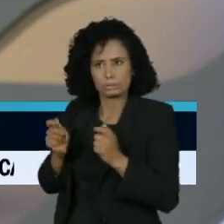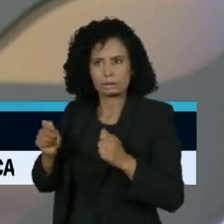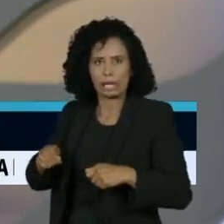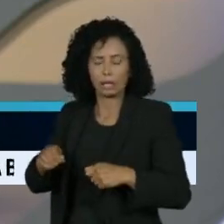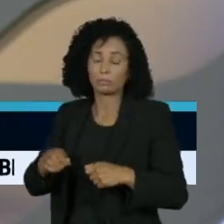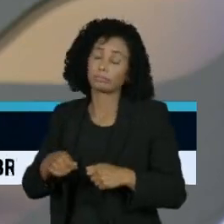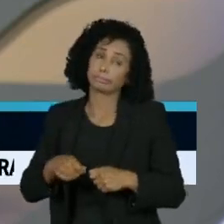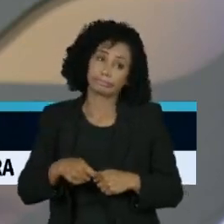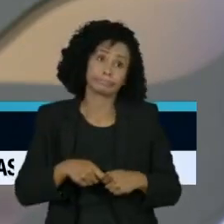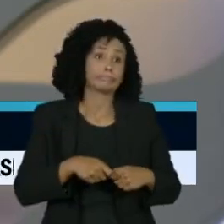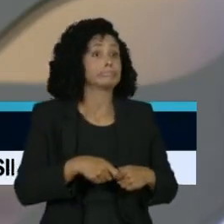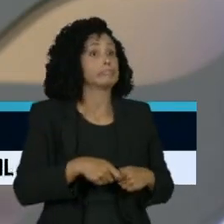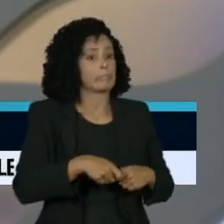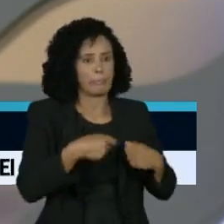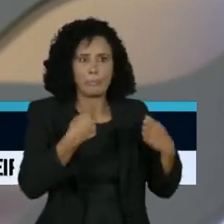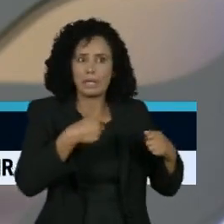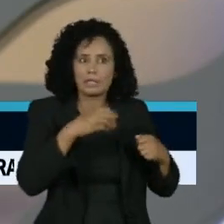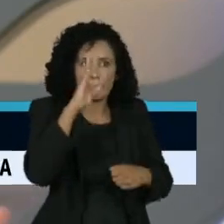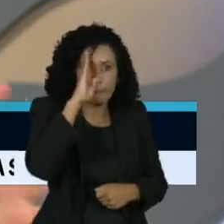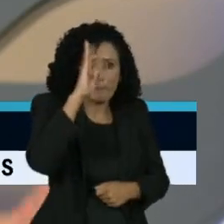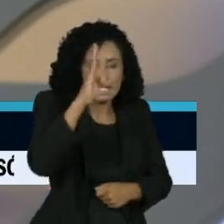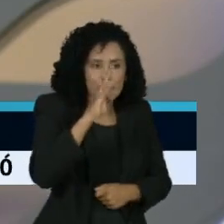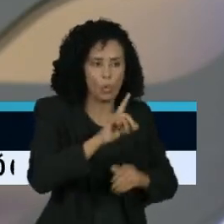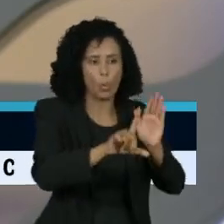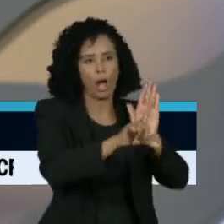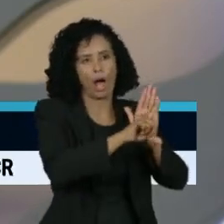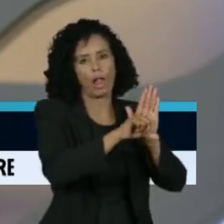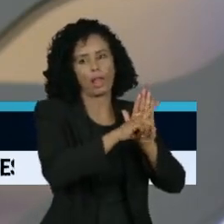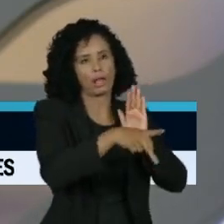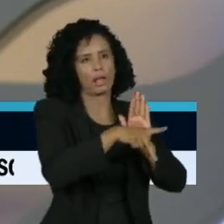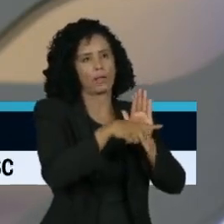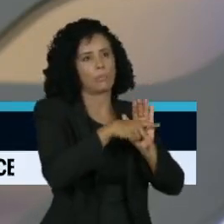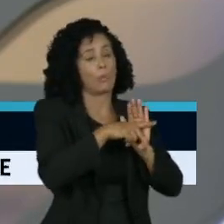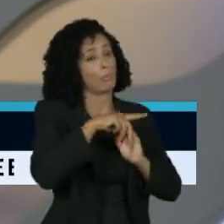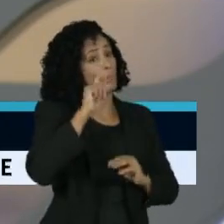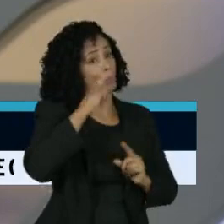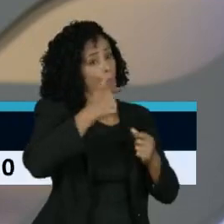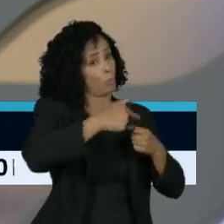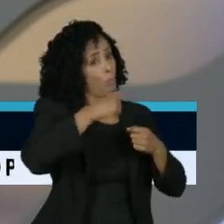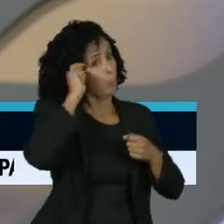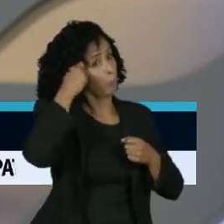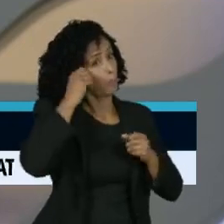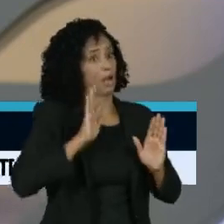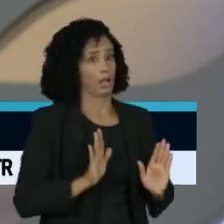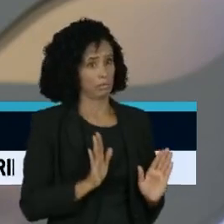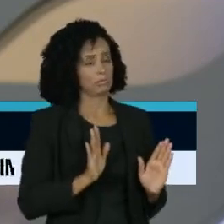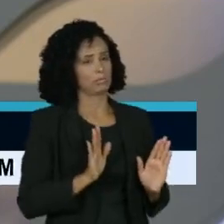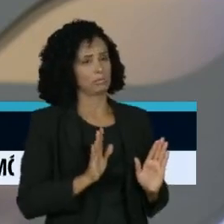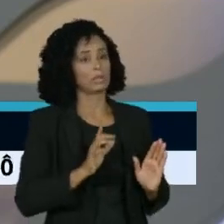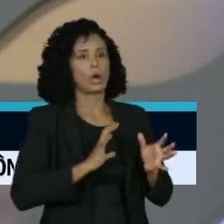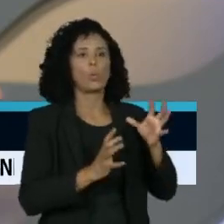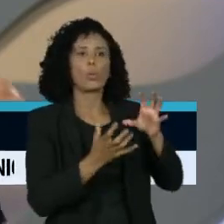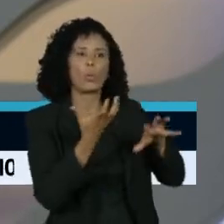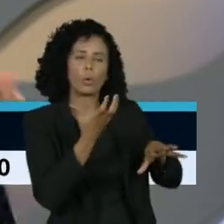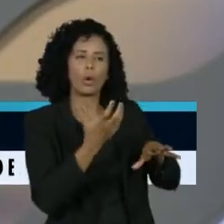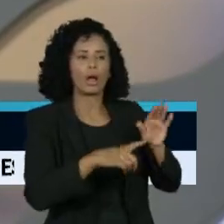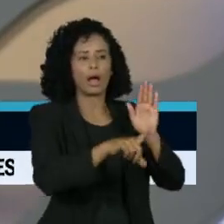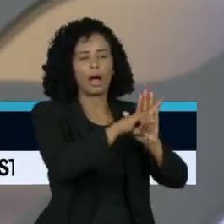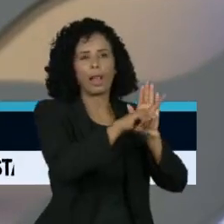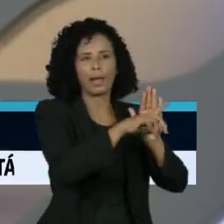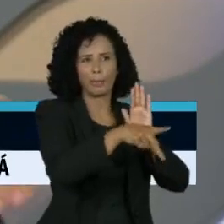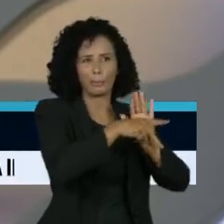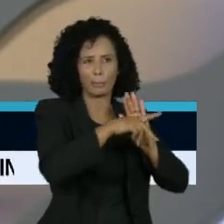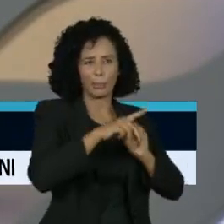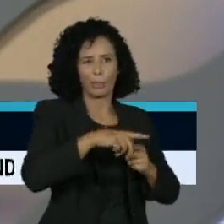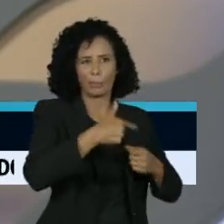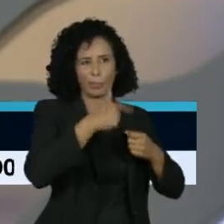de petróleo, não é? Porque as pessoas se esquecem, acabou o monopólio do petróleo, e logo no dia seguinte o Congresso votou uma lei de petróleo. Nessa lei de petróleo tem